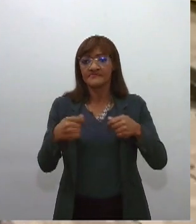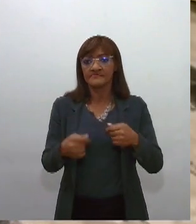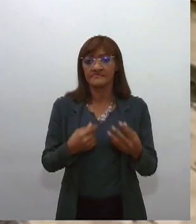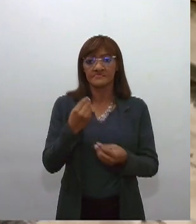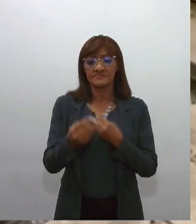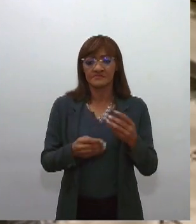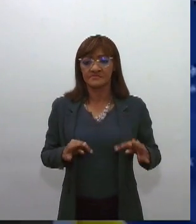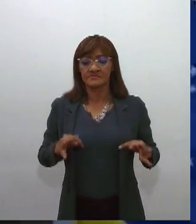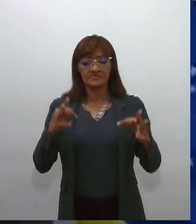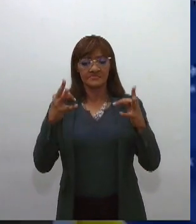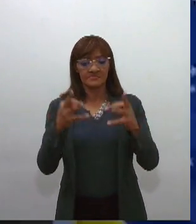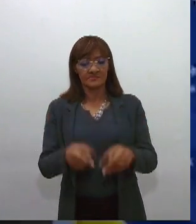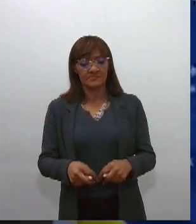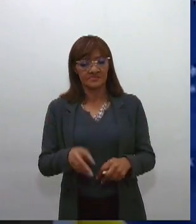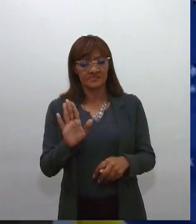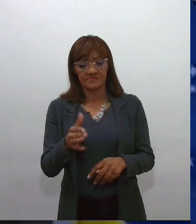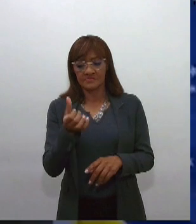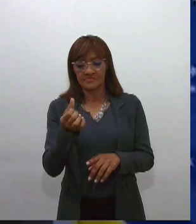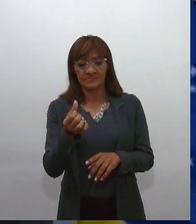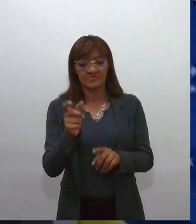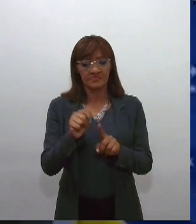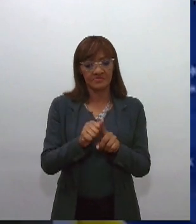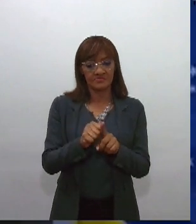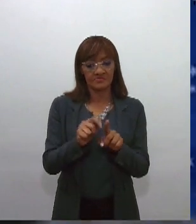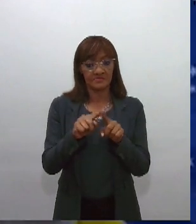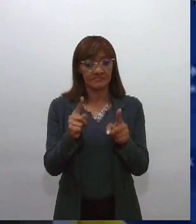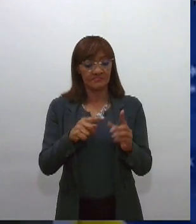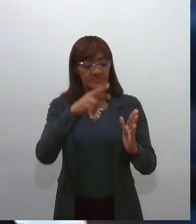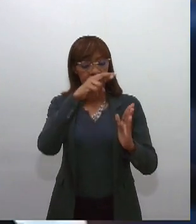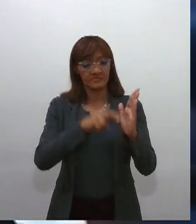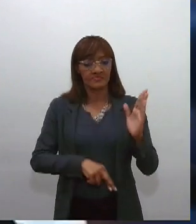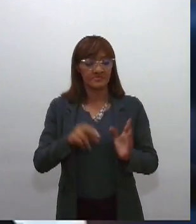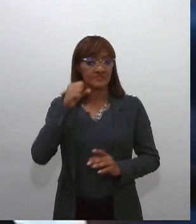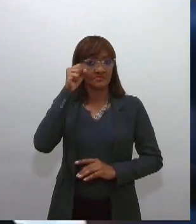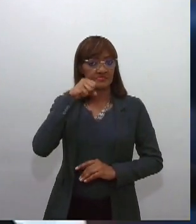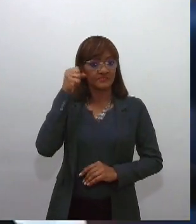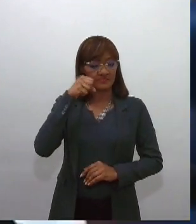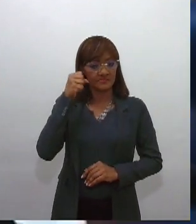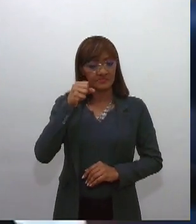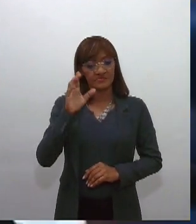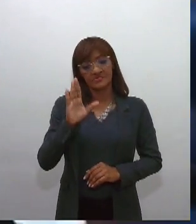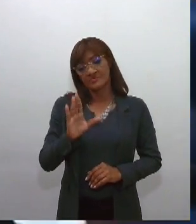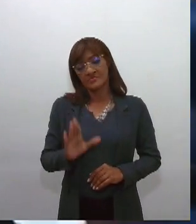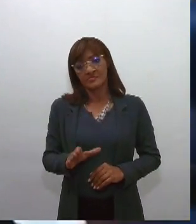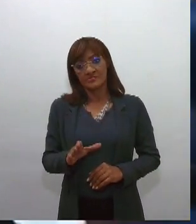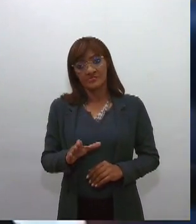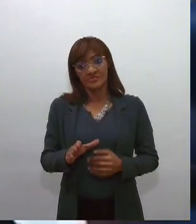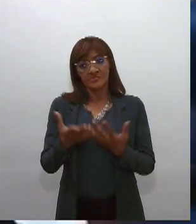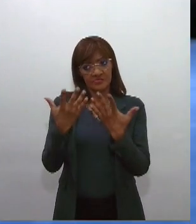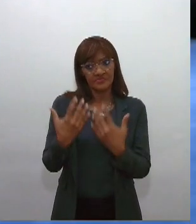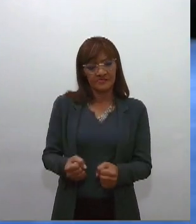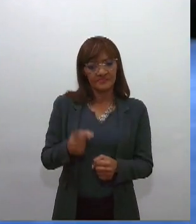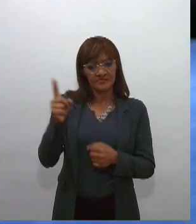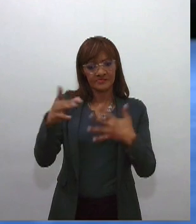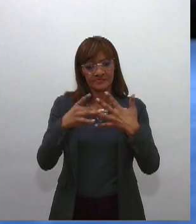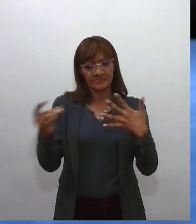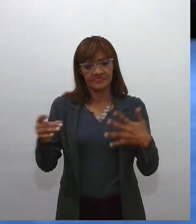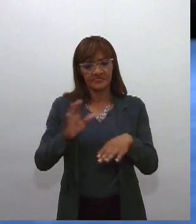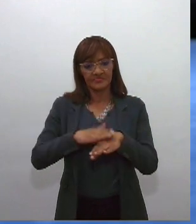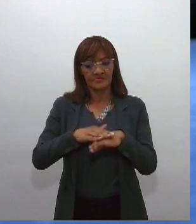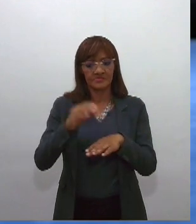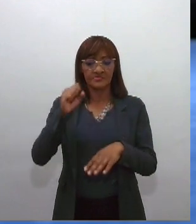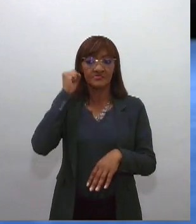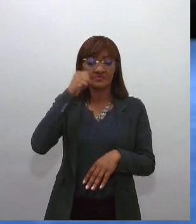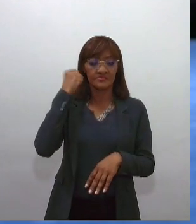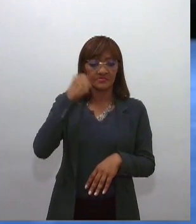no máximo seis meses. Mas o relator, senador Esperidião Amin, acatou um destaque do senador Otto Alencar e a proposta